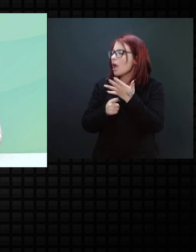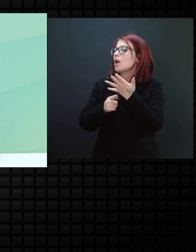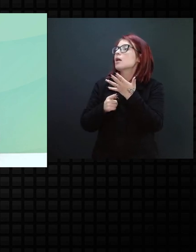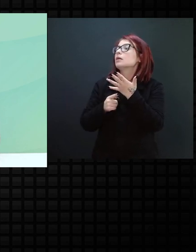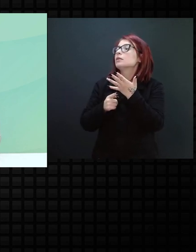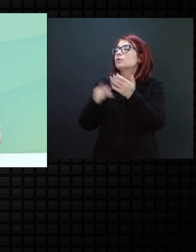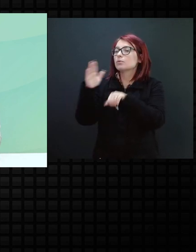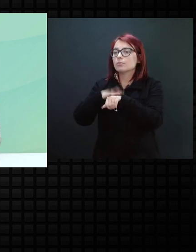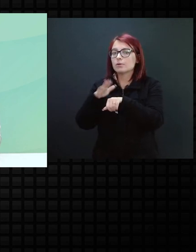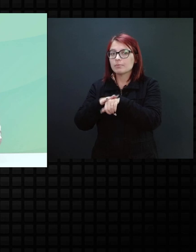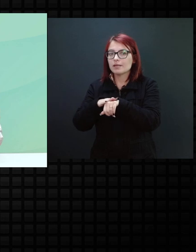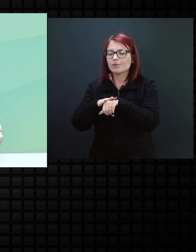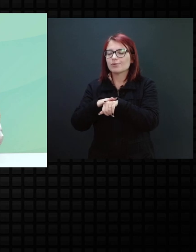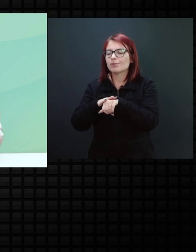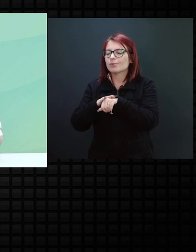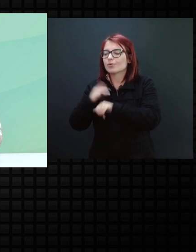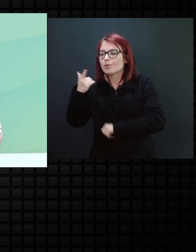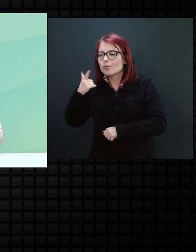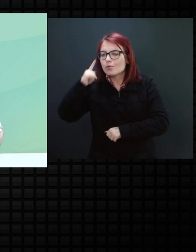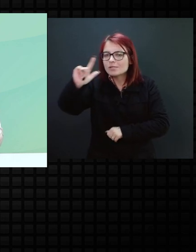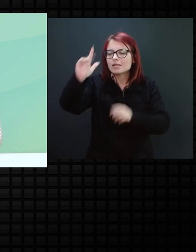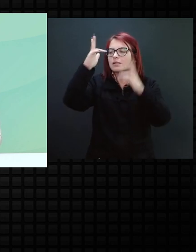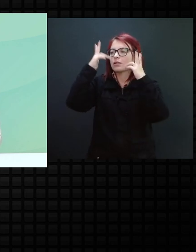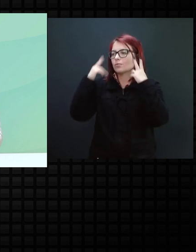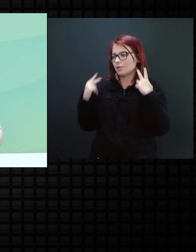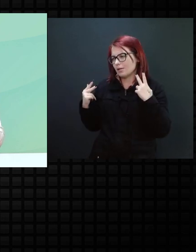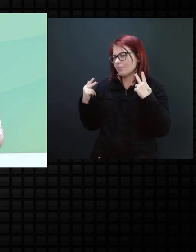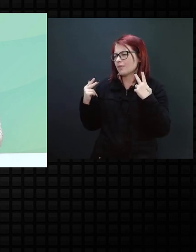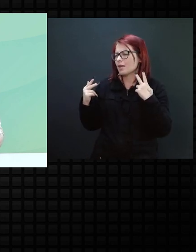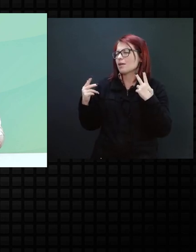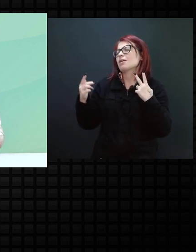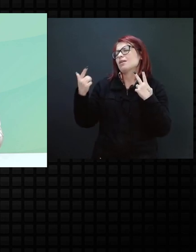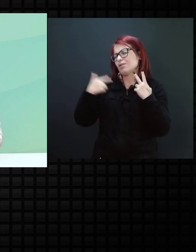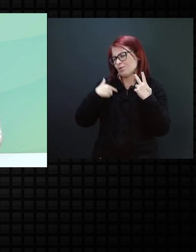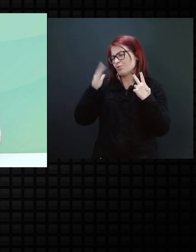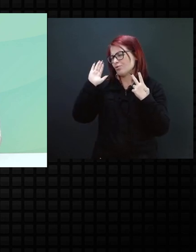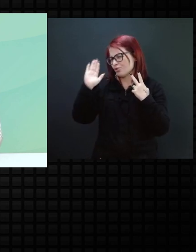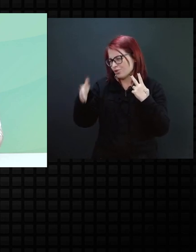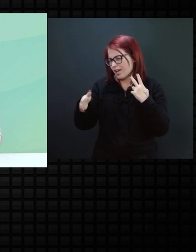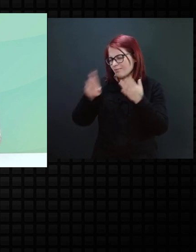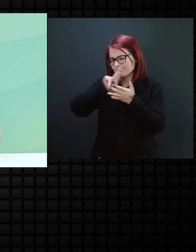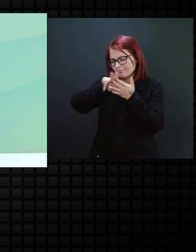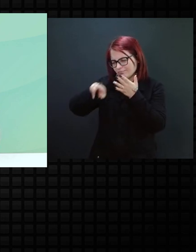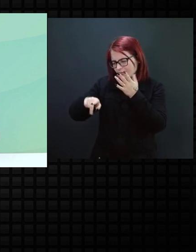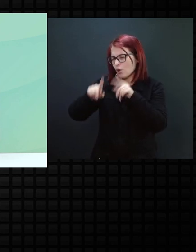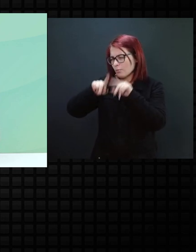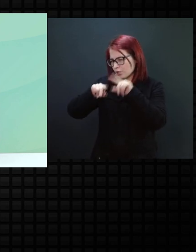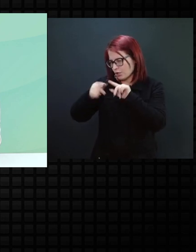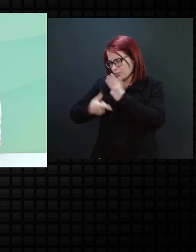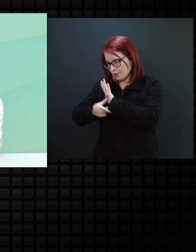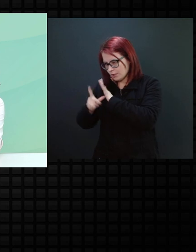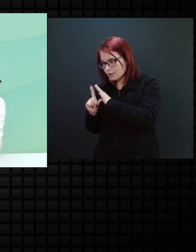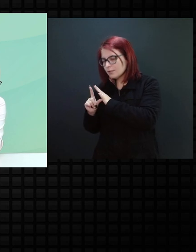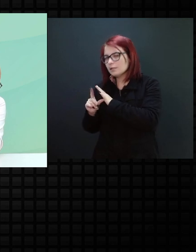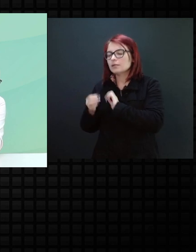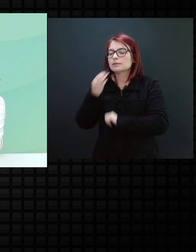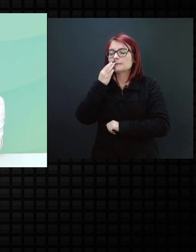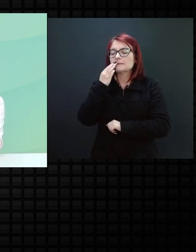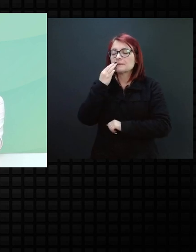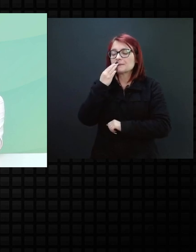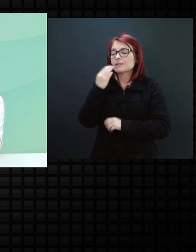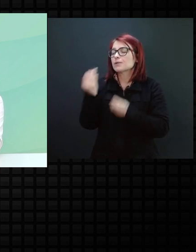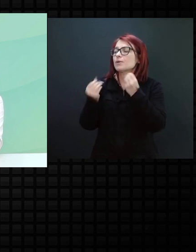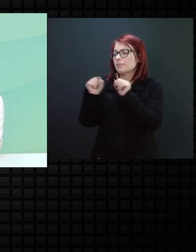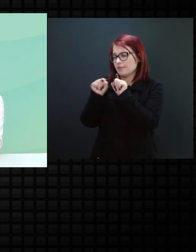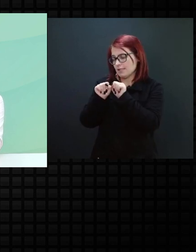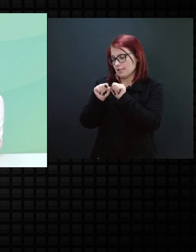lá nos gestos naturais, eu já começo na descaracterização do objeto, que geralmente você vai começar lá trabalhando com o objeto,